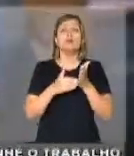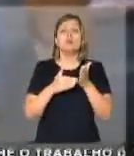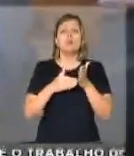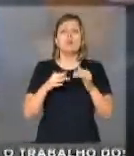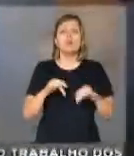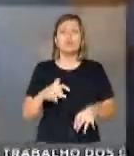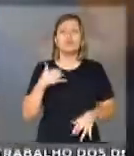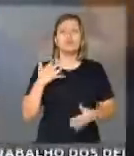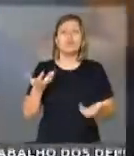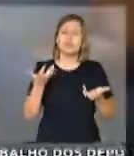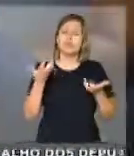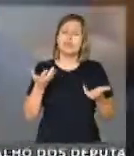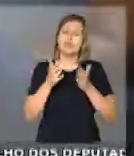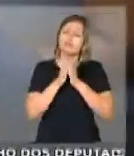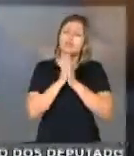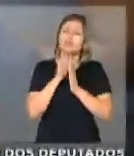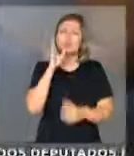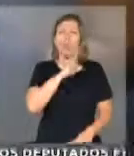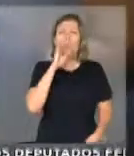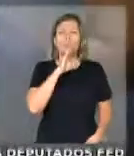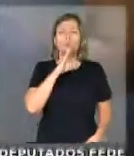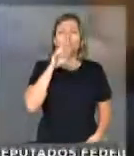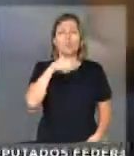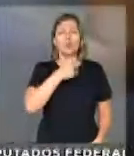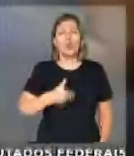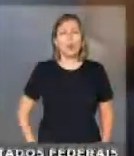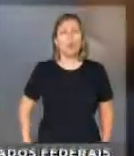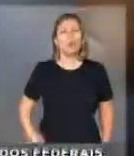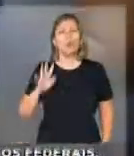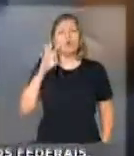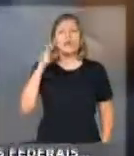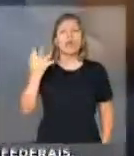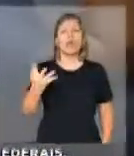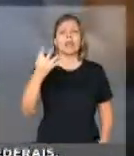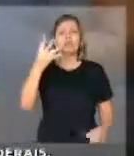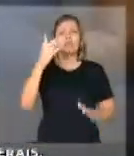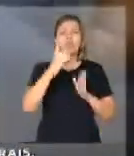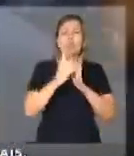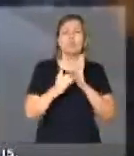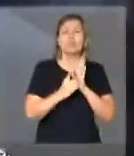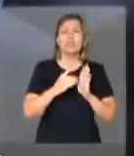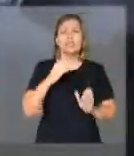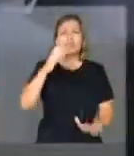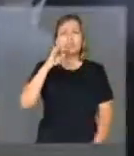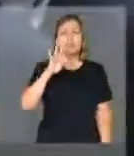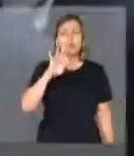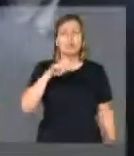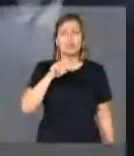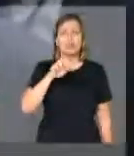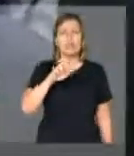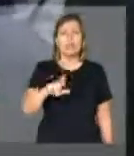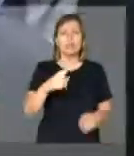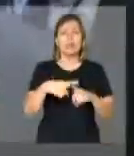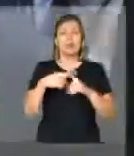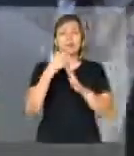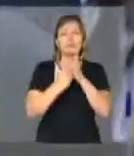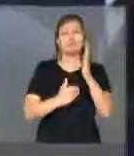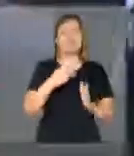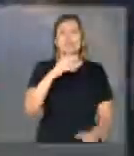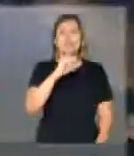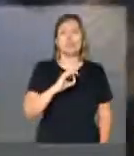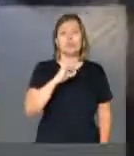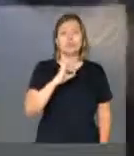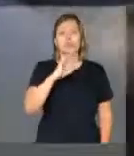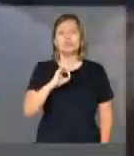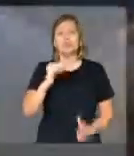essa questão do decreto ainda do presidente Michel Temer, que tira os descontos de 30% da energia elétrica e aumenta esse valor